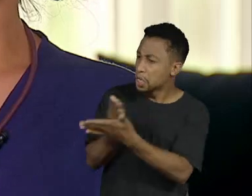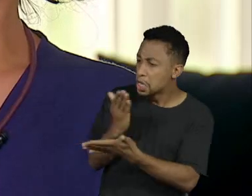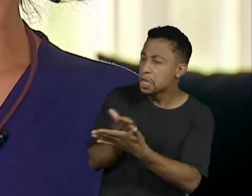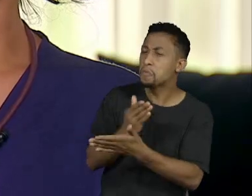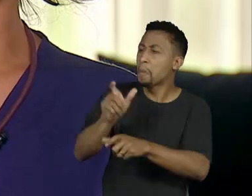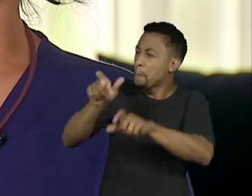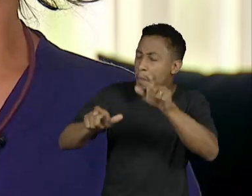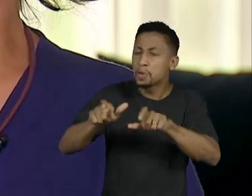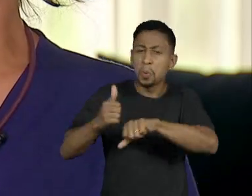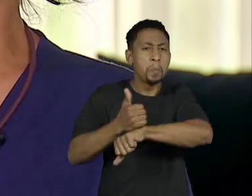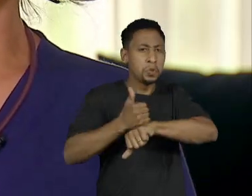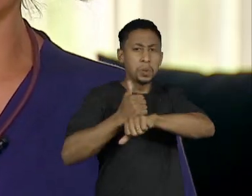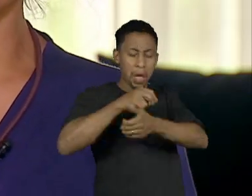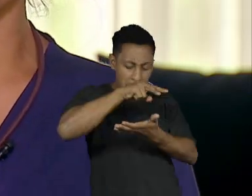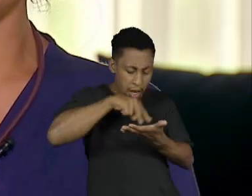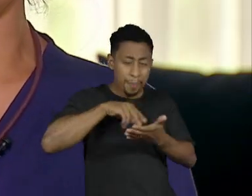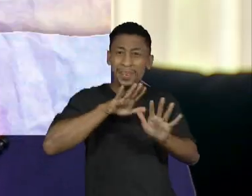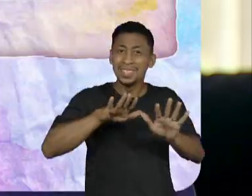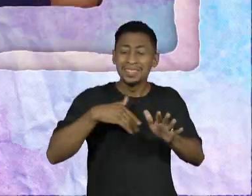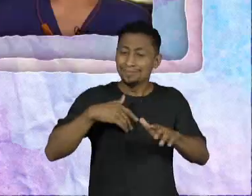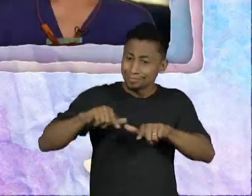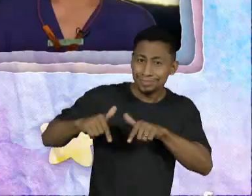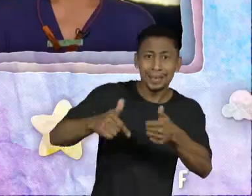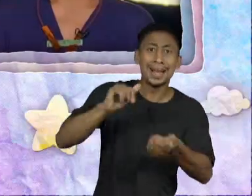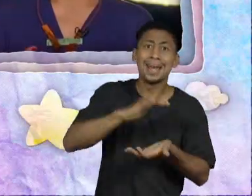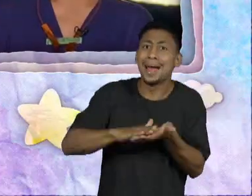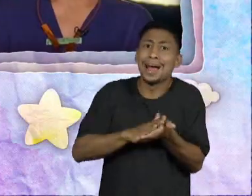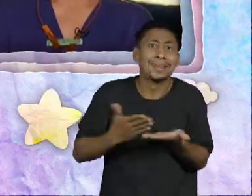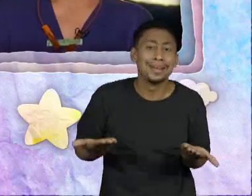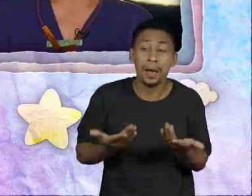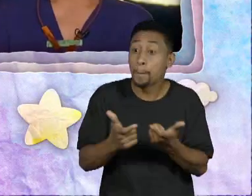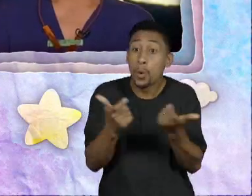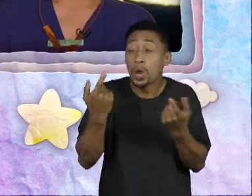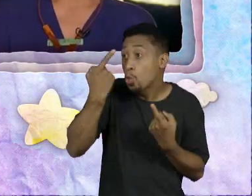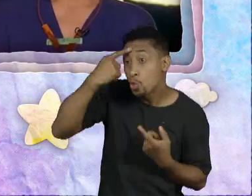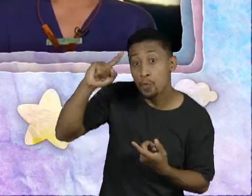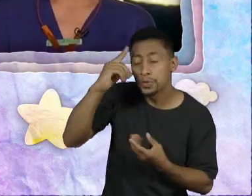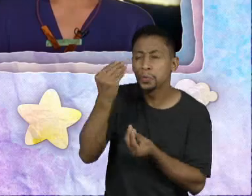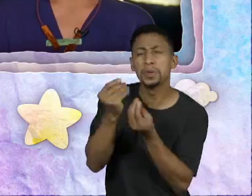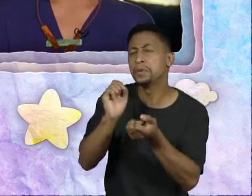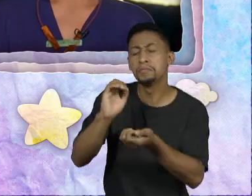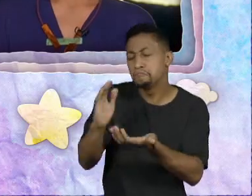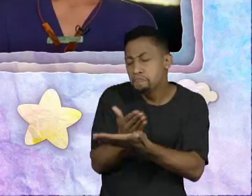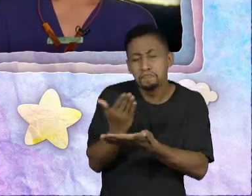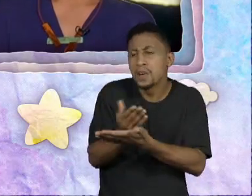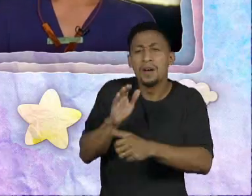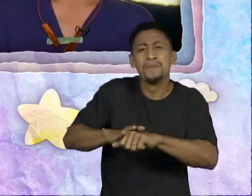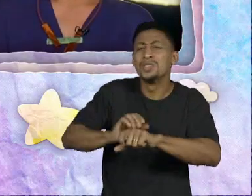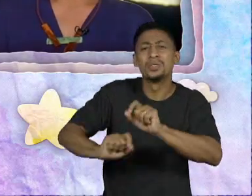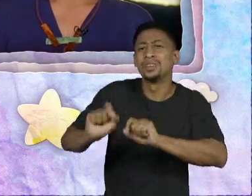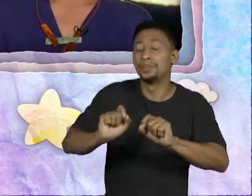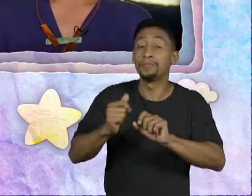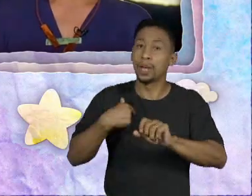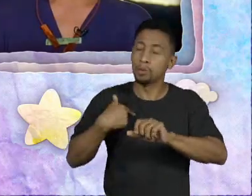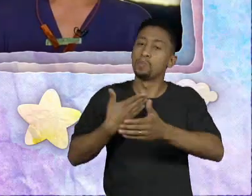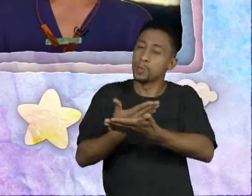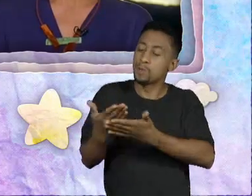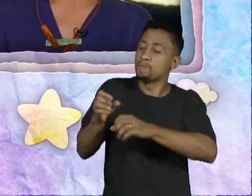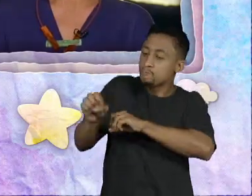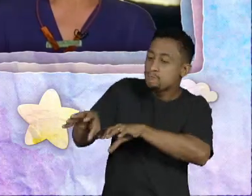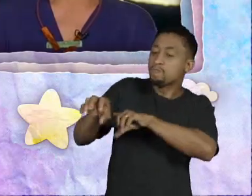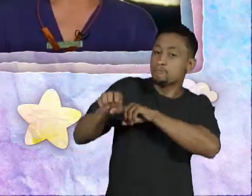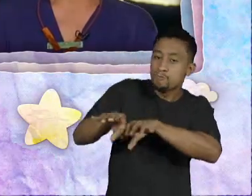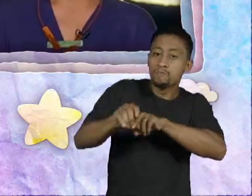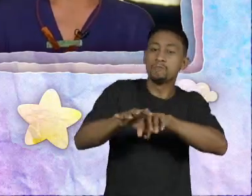vezes as pessoas tinham dúvidas em relação ao que fazer com esse livro. Mas aí eu fui estudar sobre como formar mediadores também. E fui vendo o quanto a gente precisa